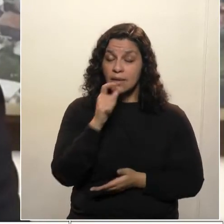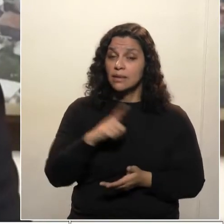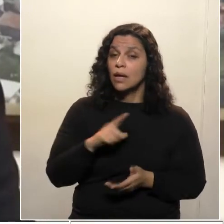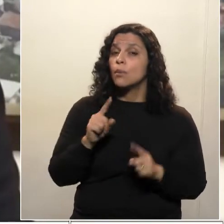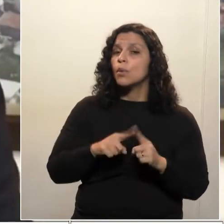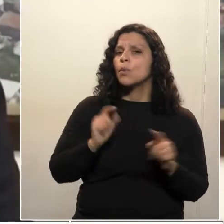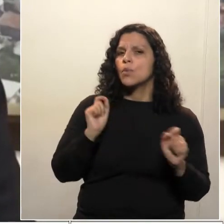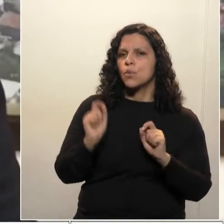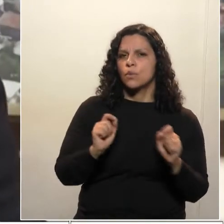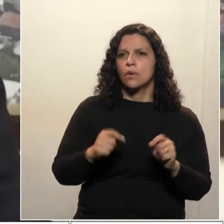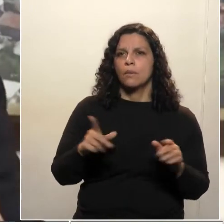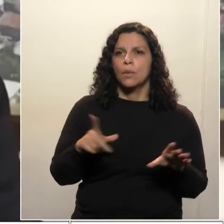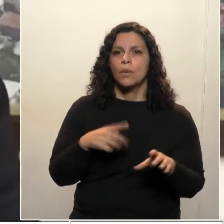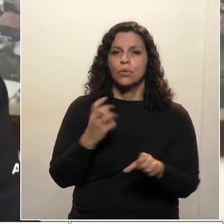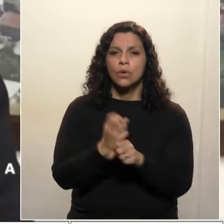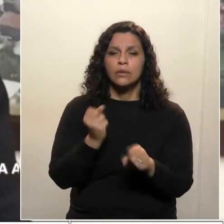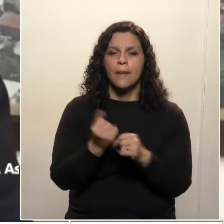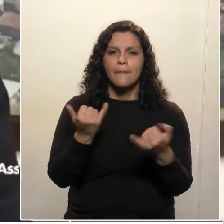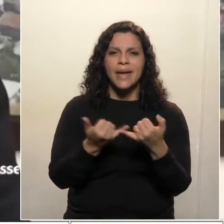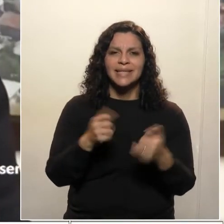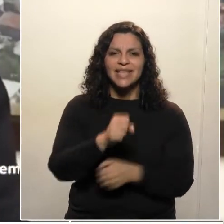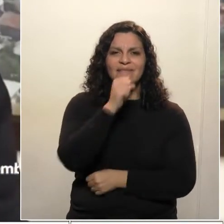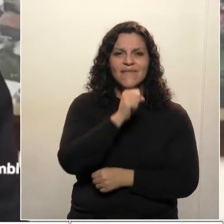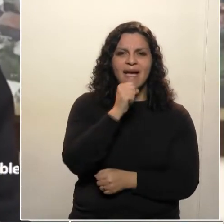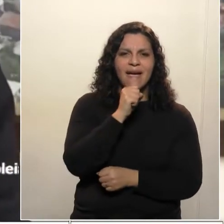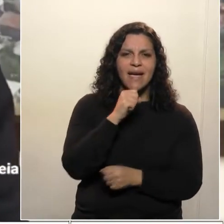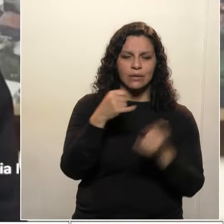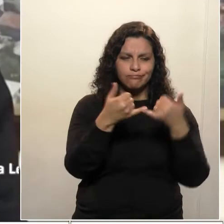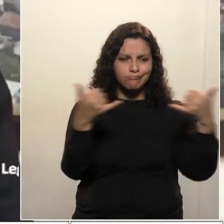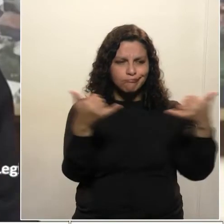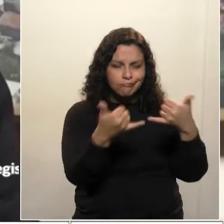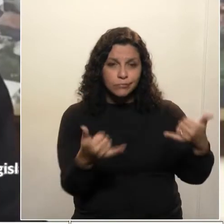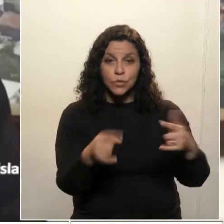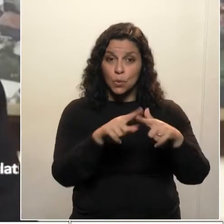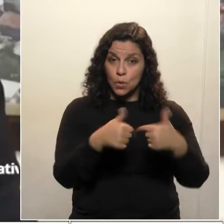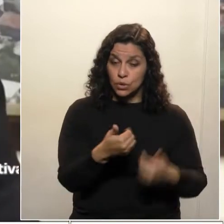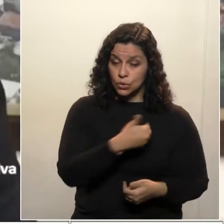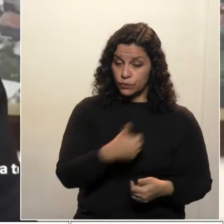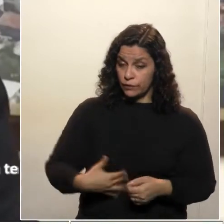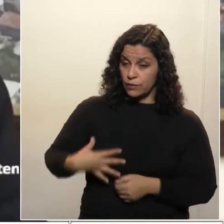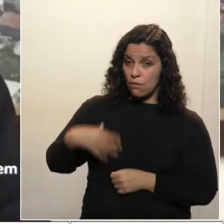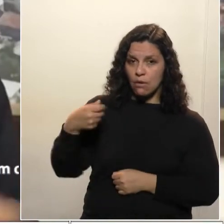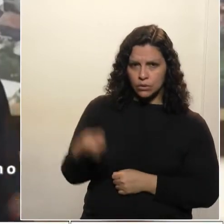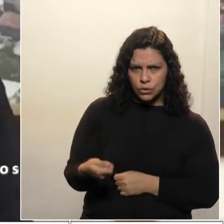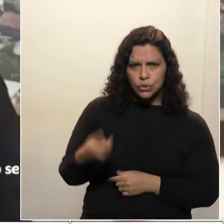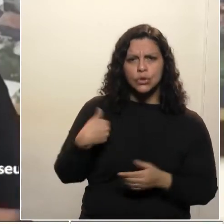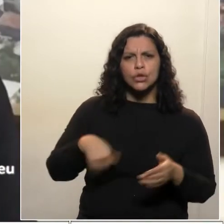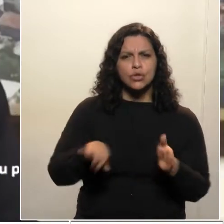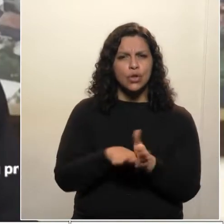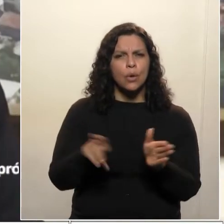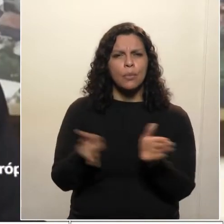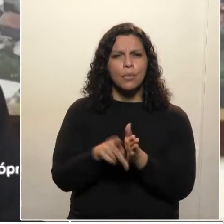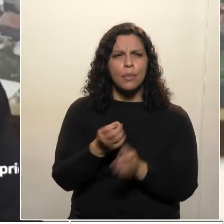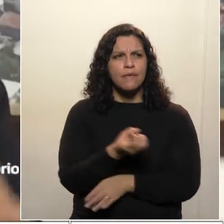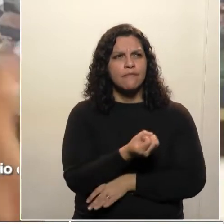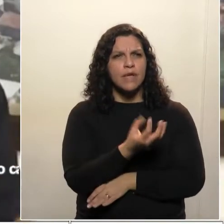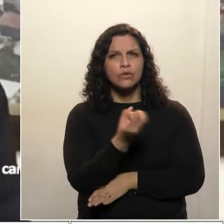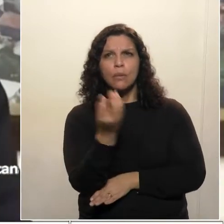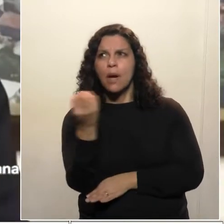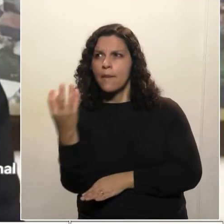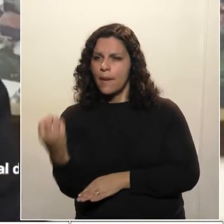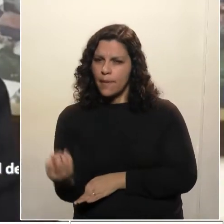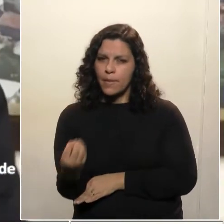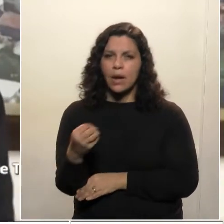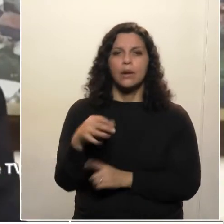parte, totalmente sucateada e superada. O governador Ratinho Júnior, quando esteve no CEDU, viajou bastante para o Paraná,